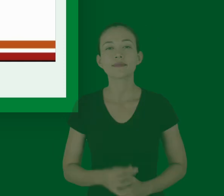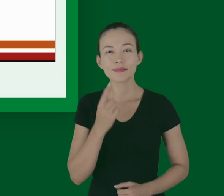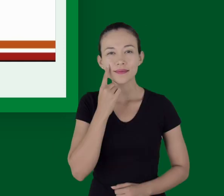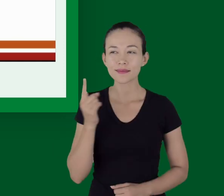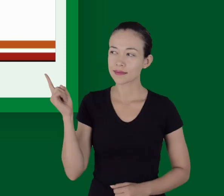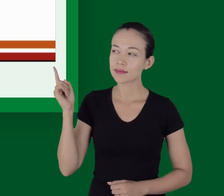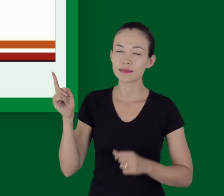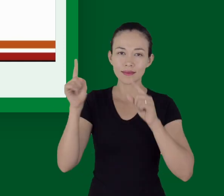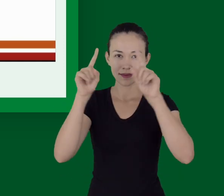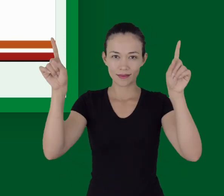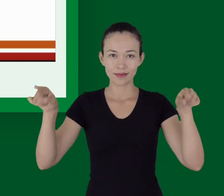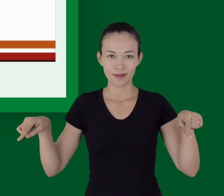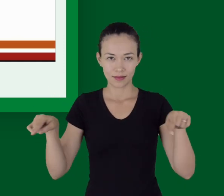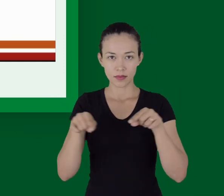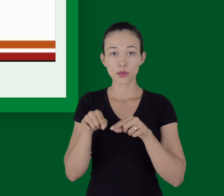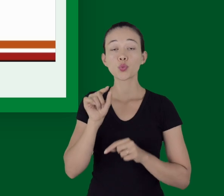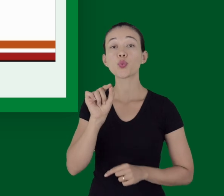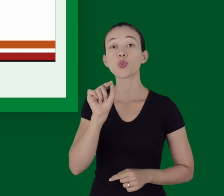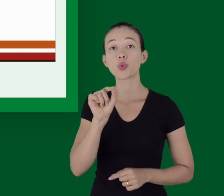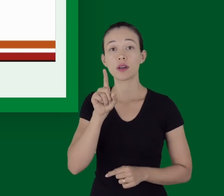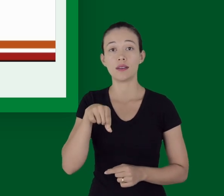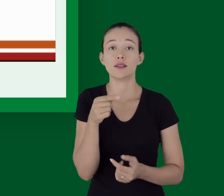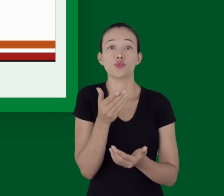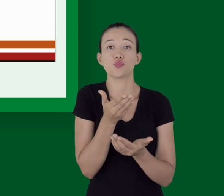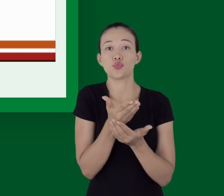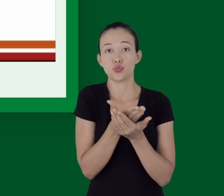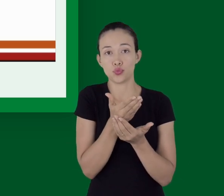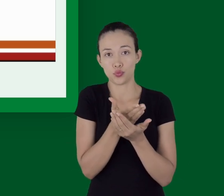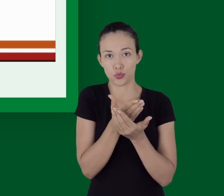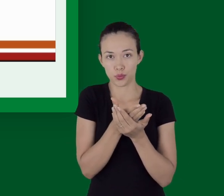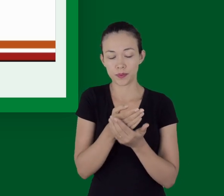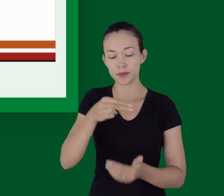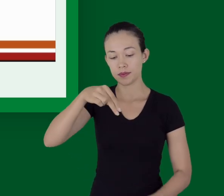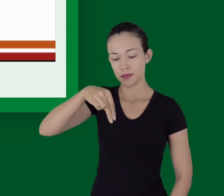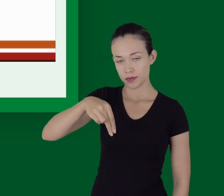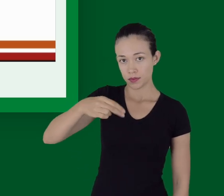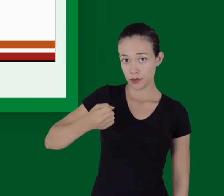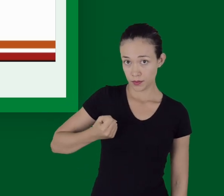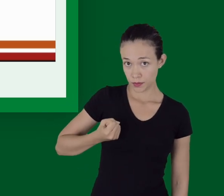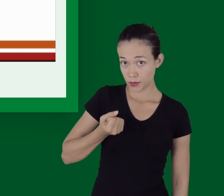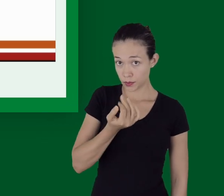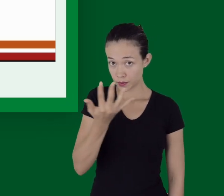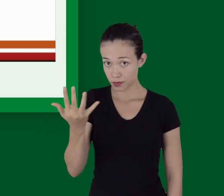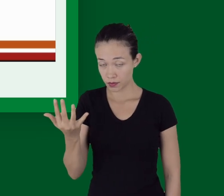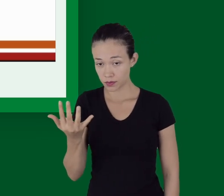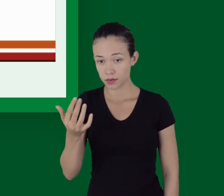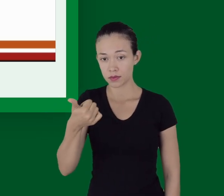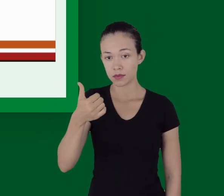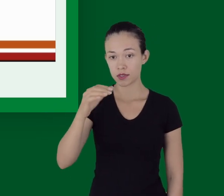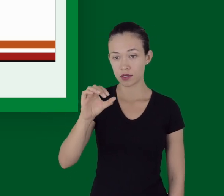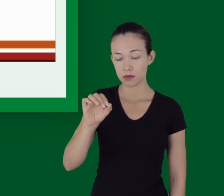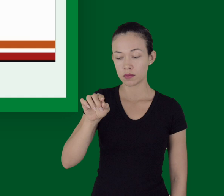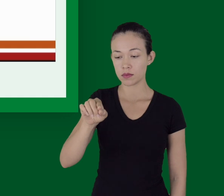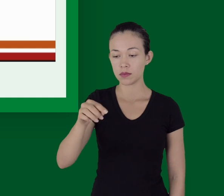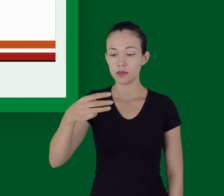Nesse quadrinho aqui, esse aqui foi um estudo com N de 10.371,